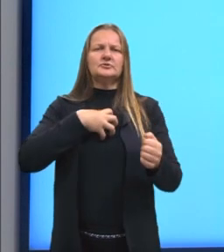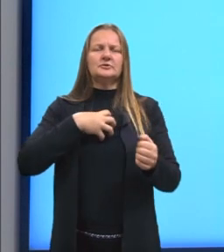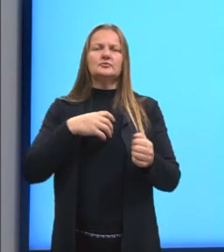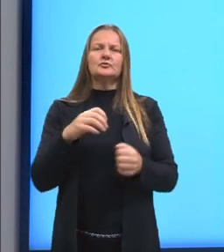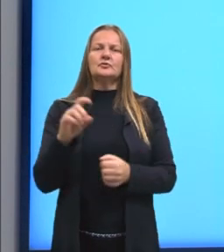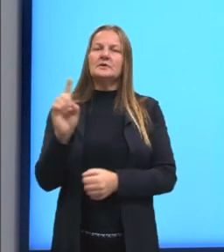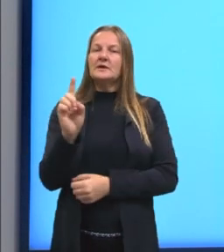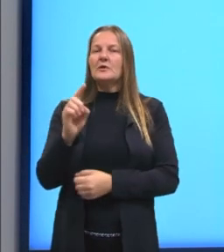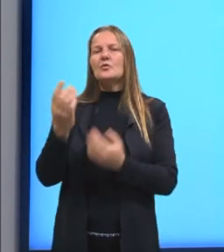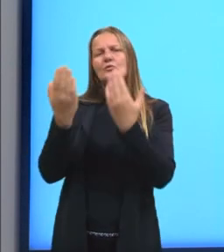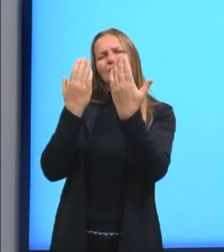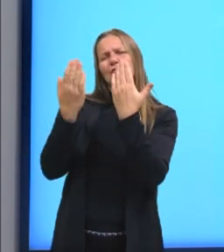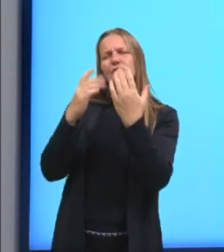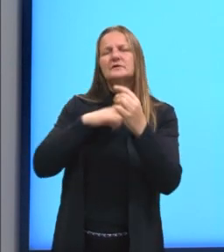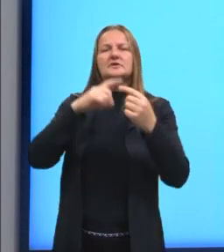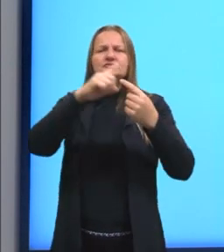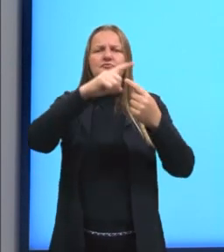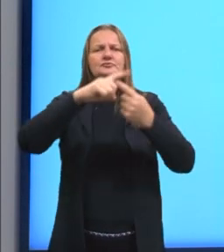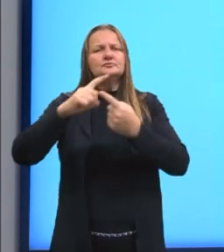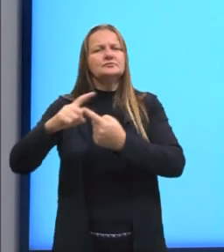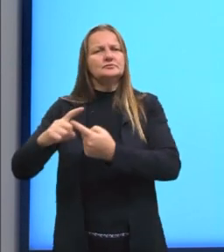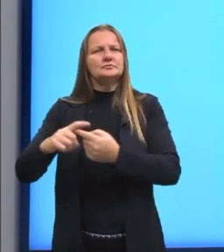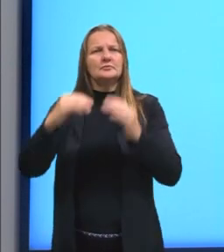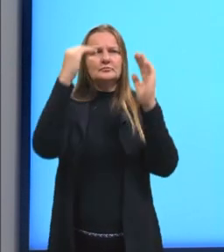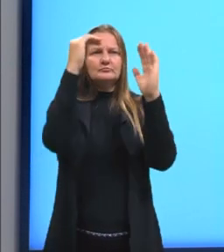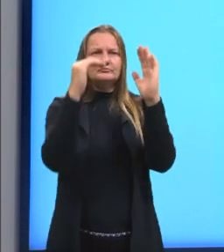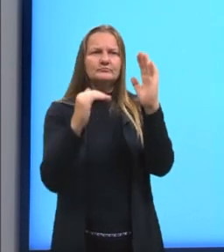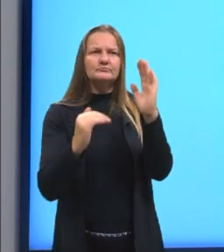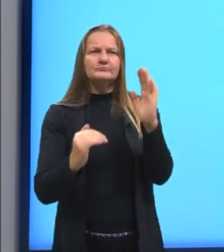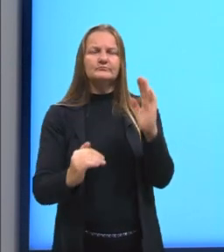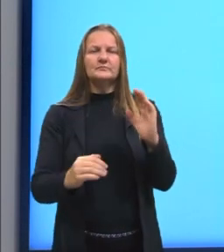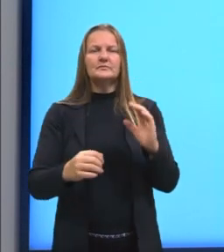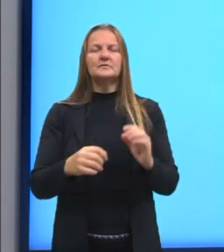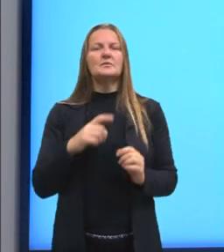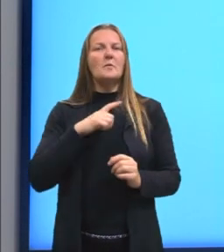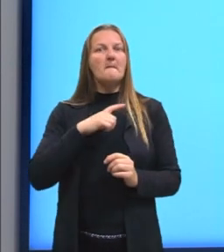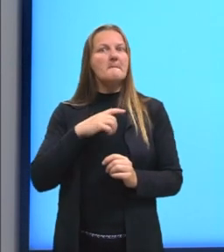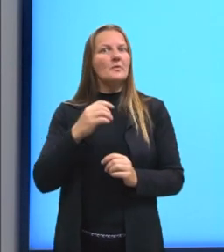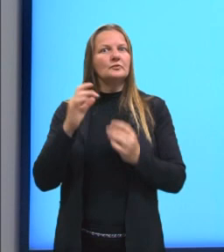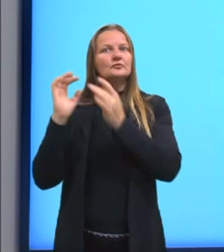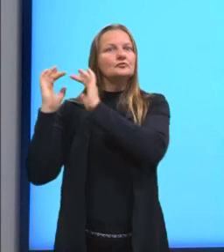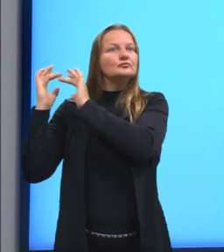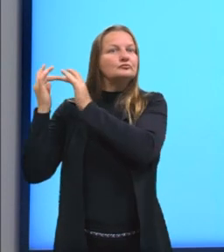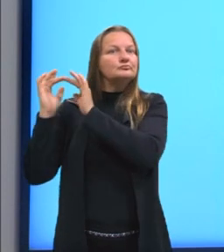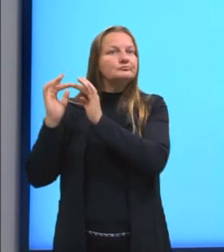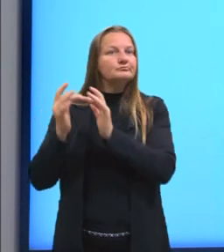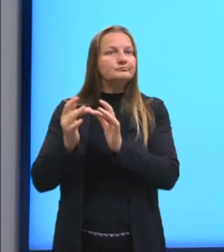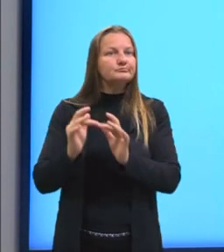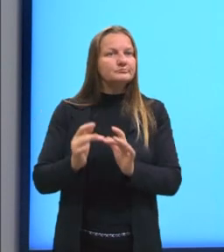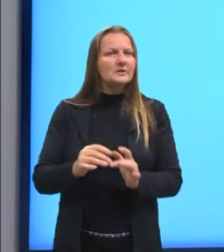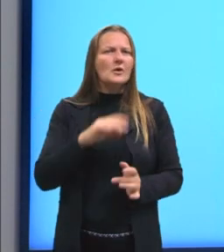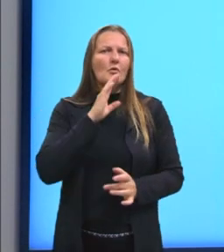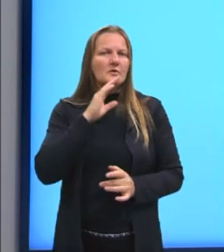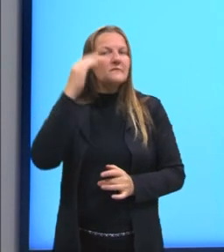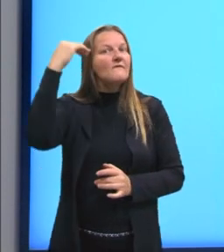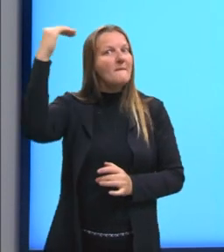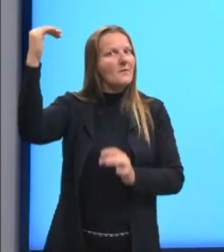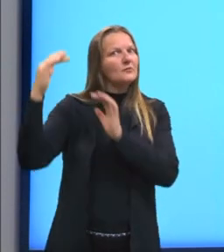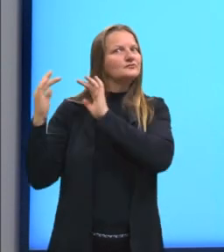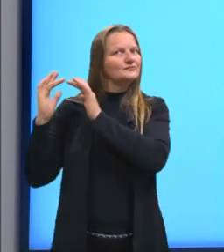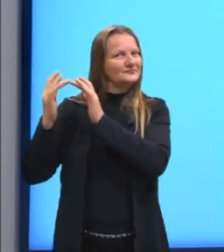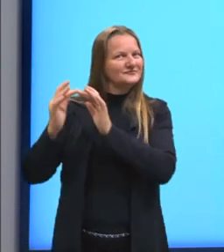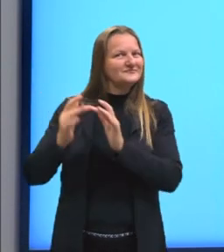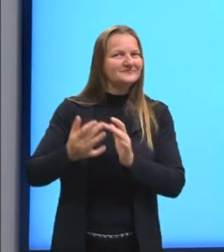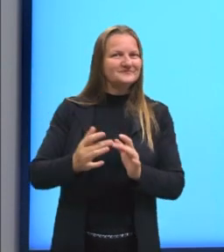negação e de dúvida. Esses aqui são os clássicos. São aqueles adjuntos adverbiais clássicos.